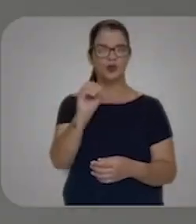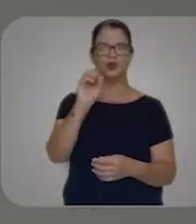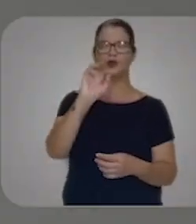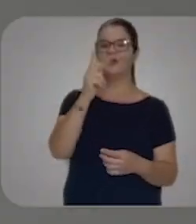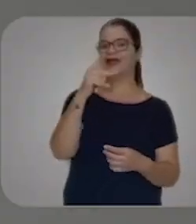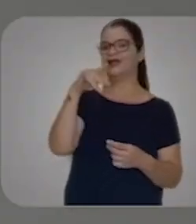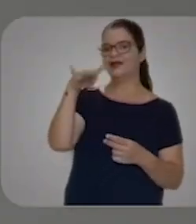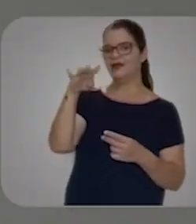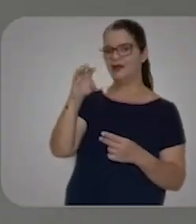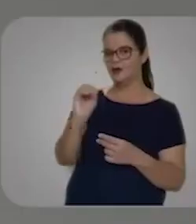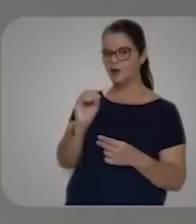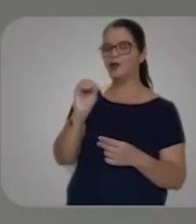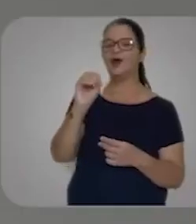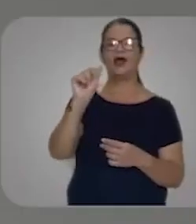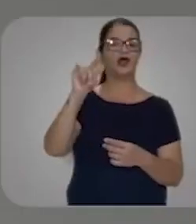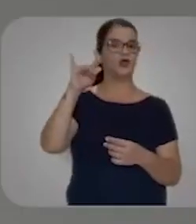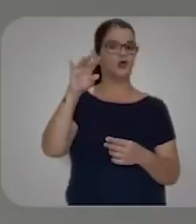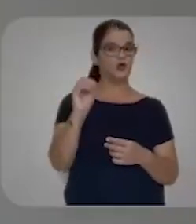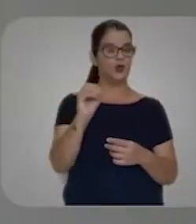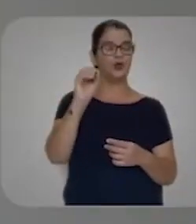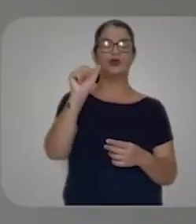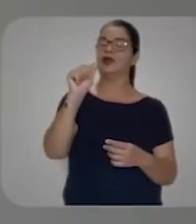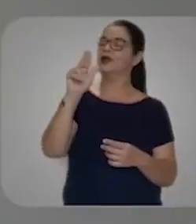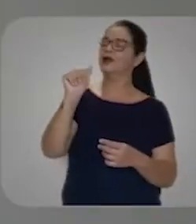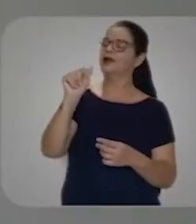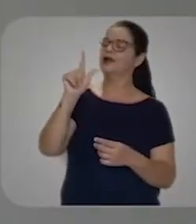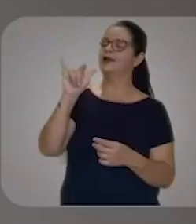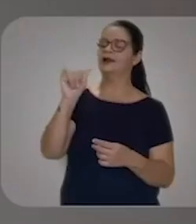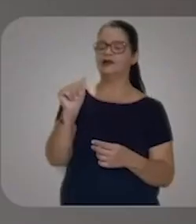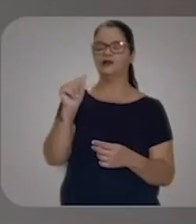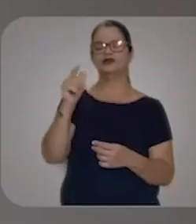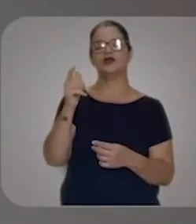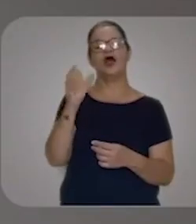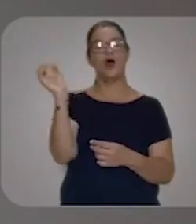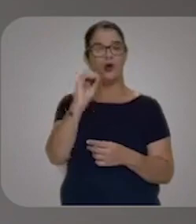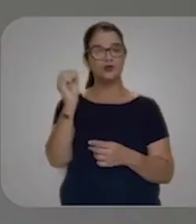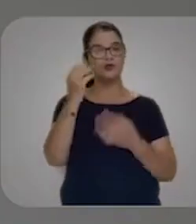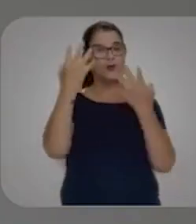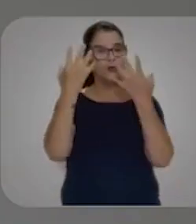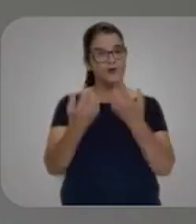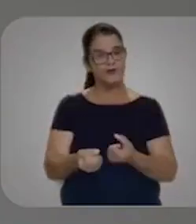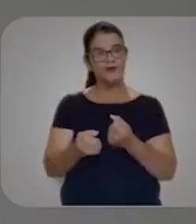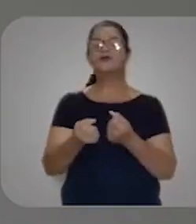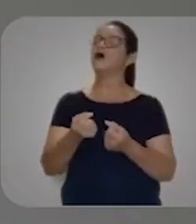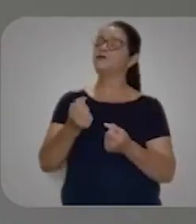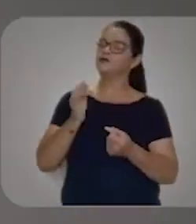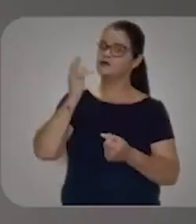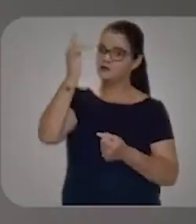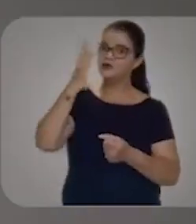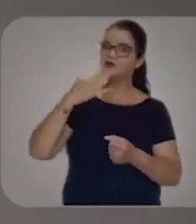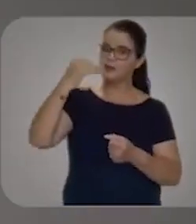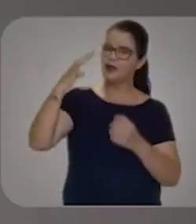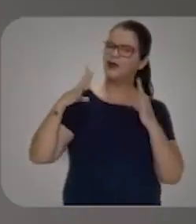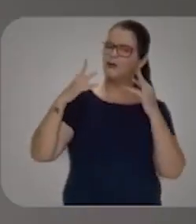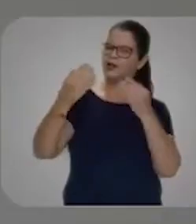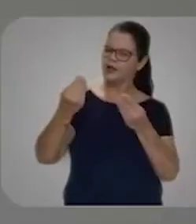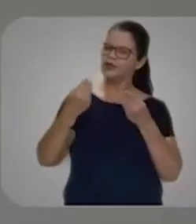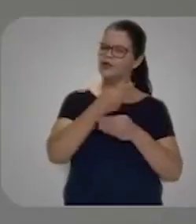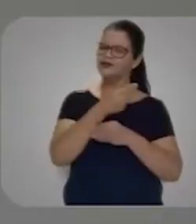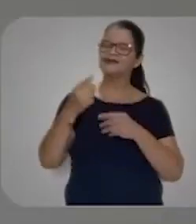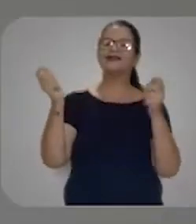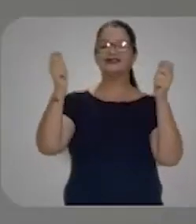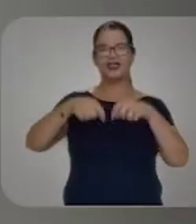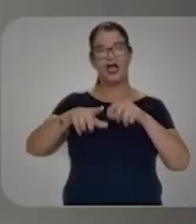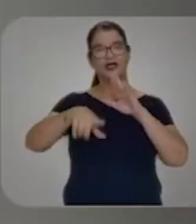Júlio, Henrico, Antônio, Ana Lígia. Em outubro, vamos dar um futuro melhor para todos eles.